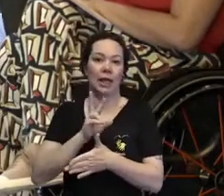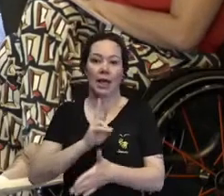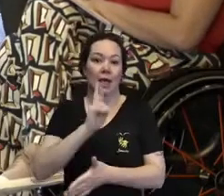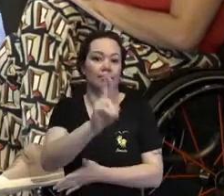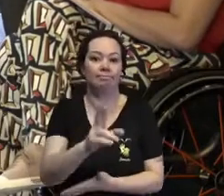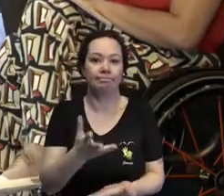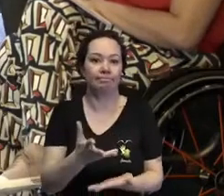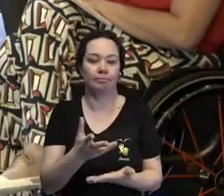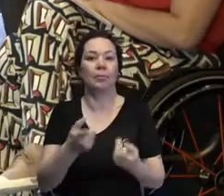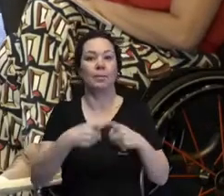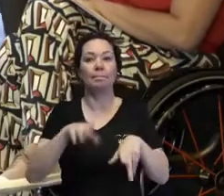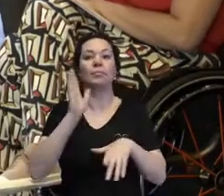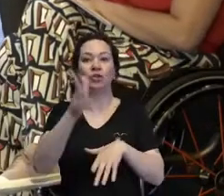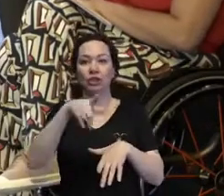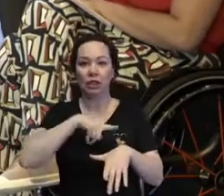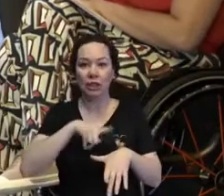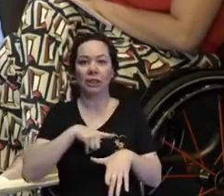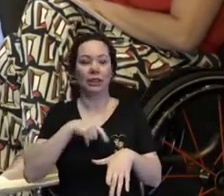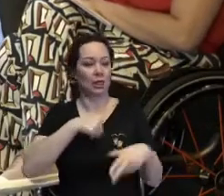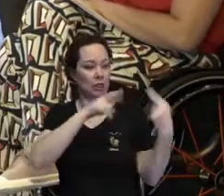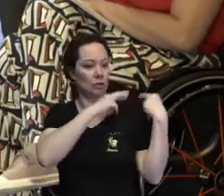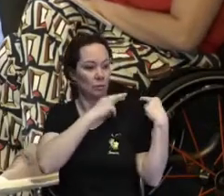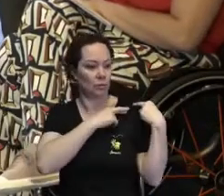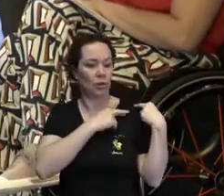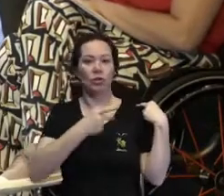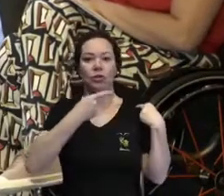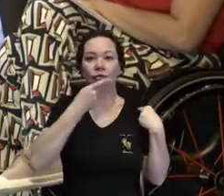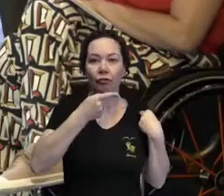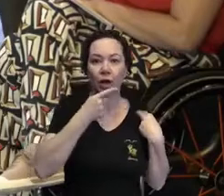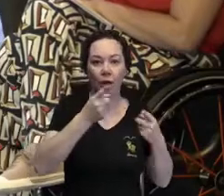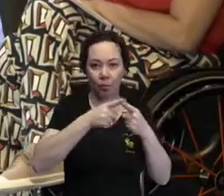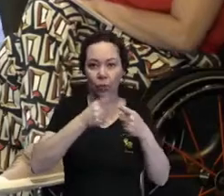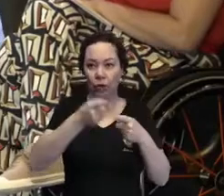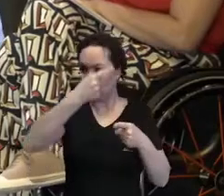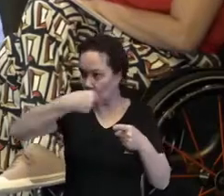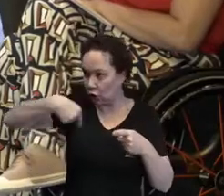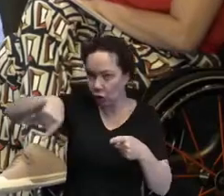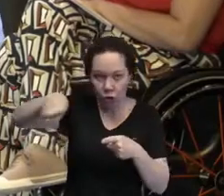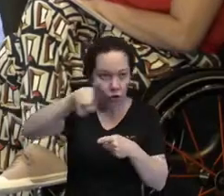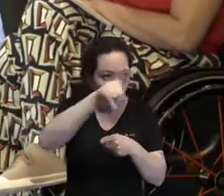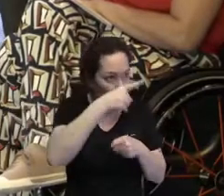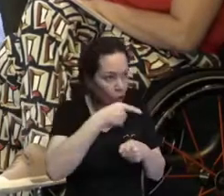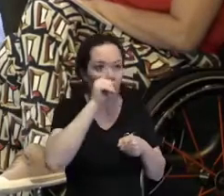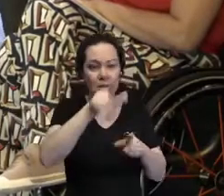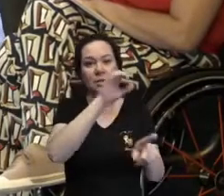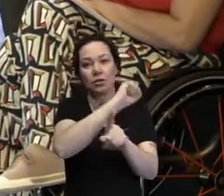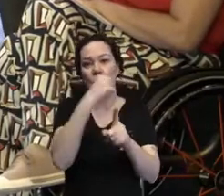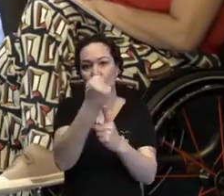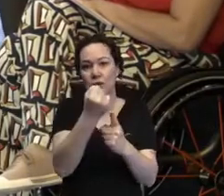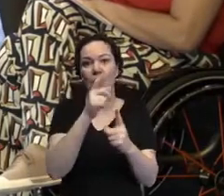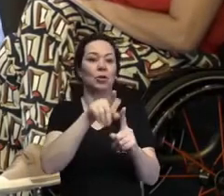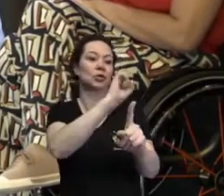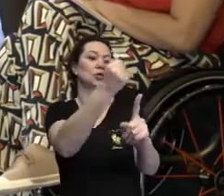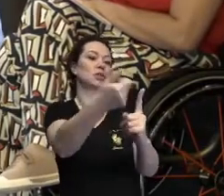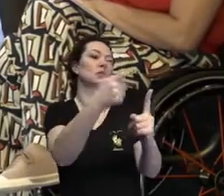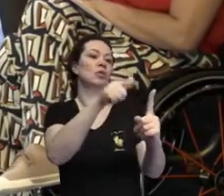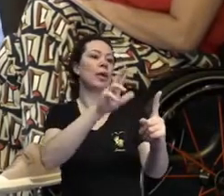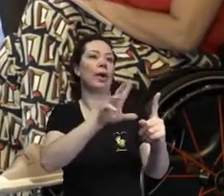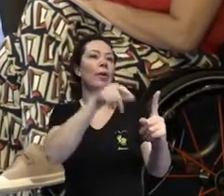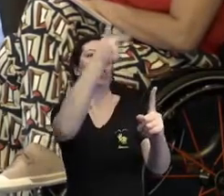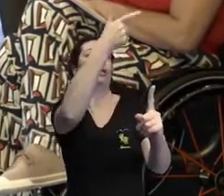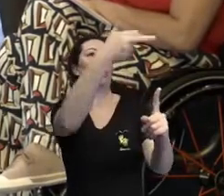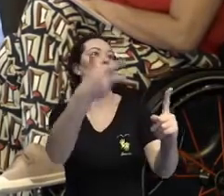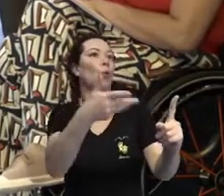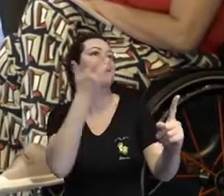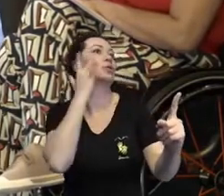responsabilidade de se posicionar e de falar. Porque nós somos a sociedade. A sociedade não é uma entidade mitológica distante. Não é mesmo?